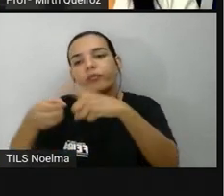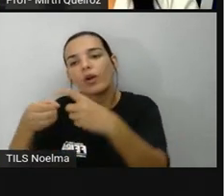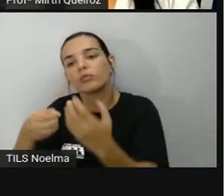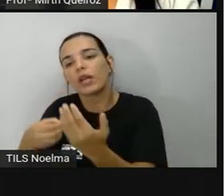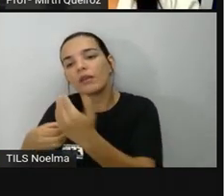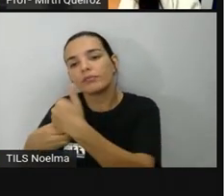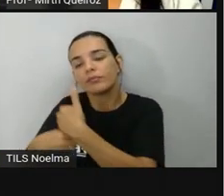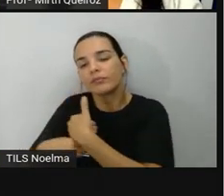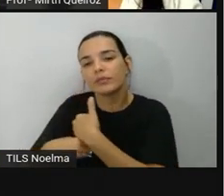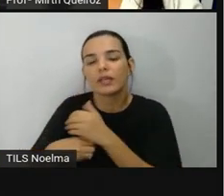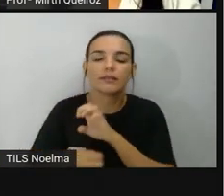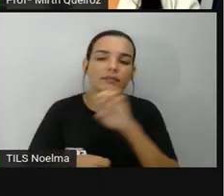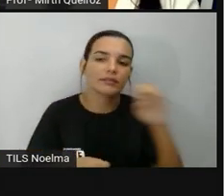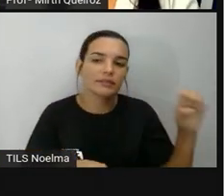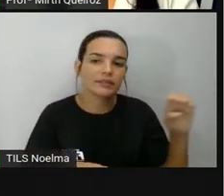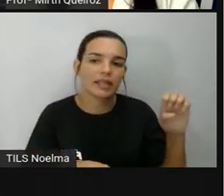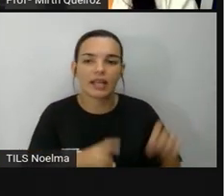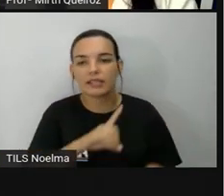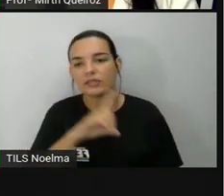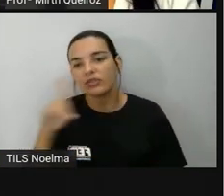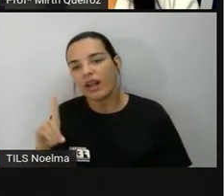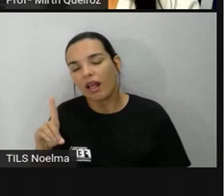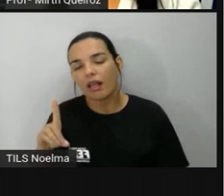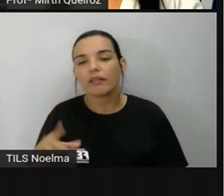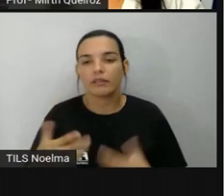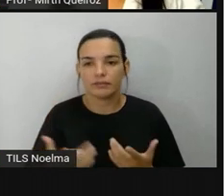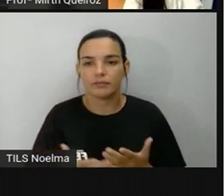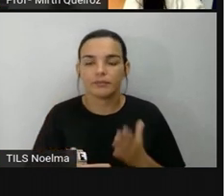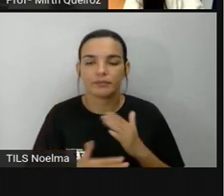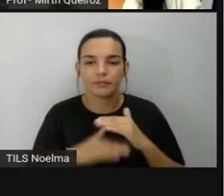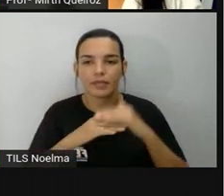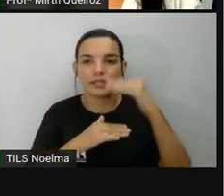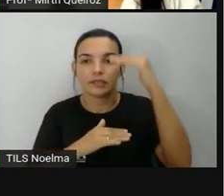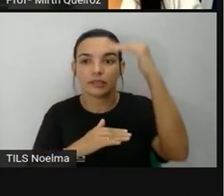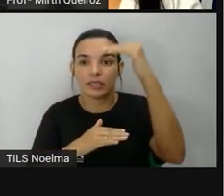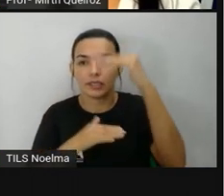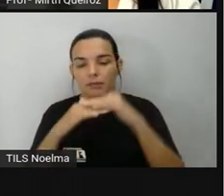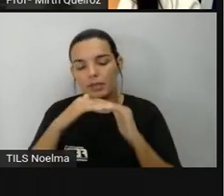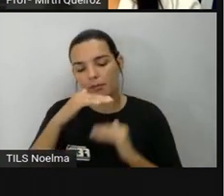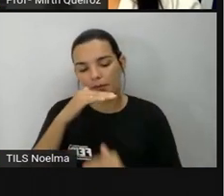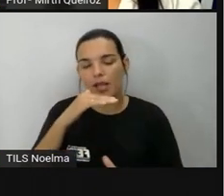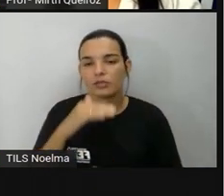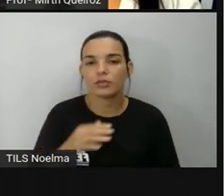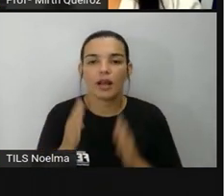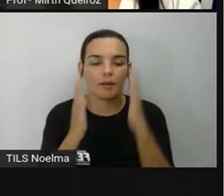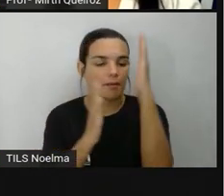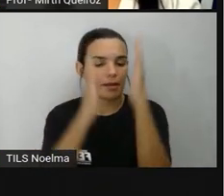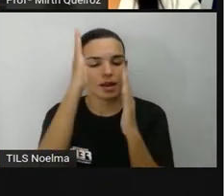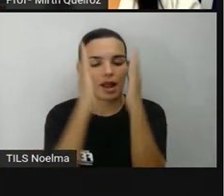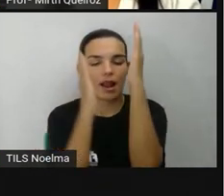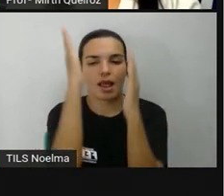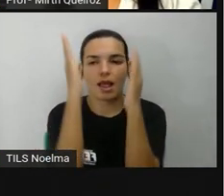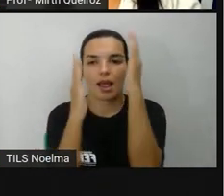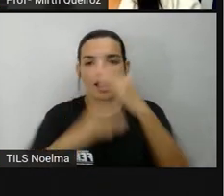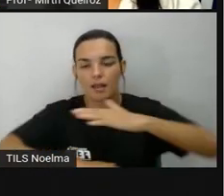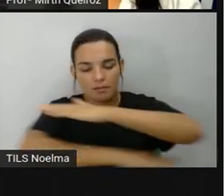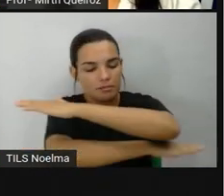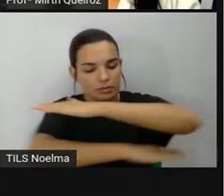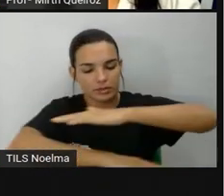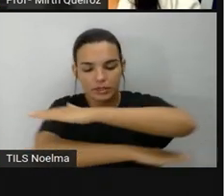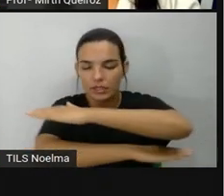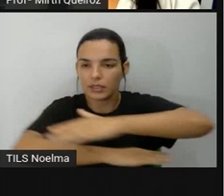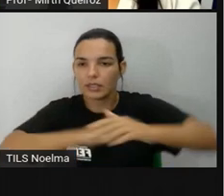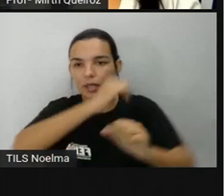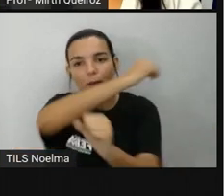direita, esquerda, rua paralela, rua perpendicular. São conceitos que a gente precisa compreender,